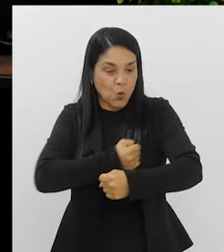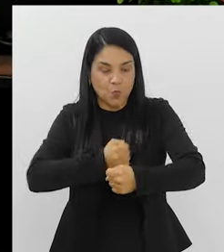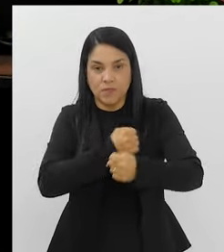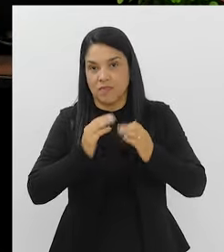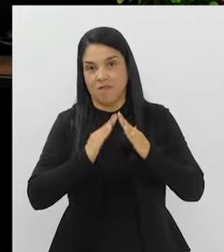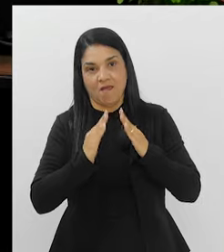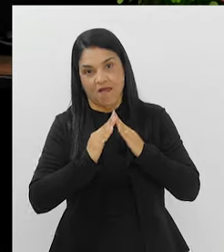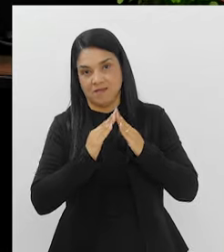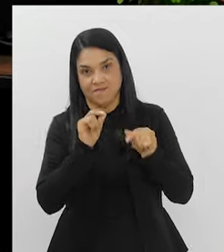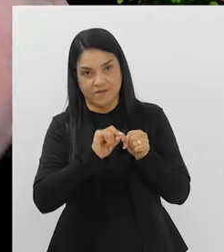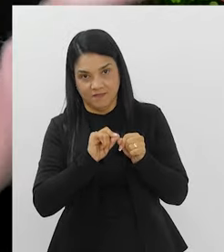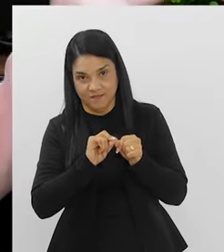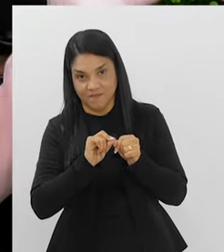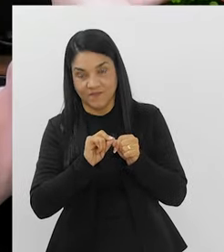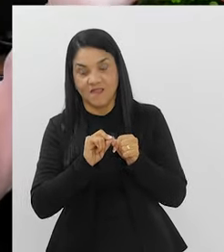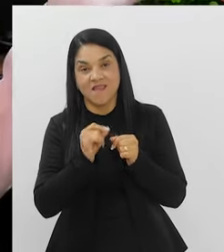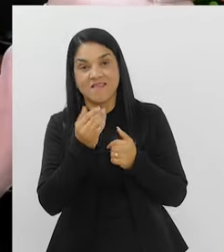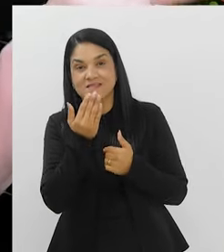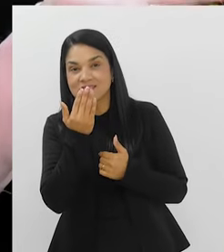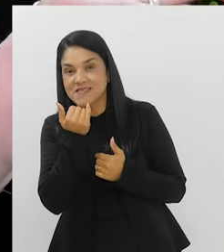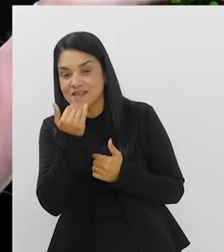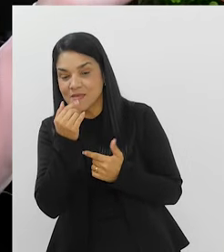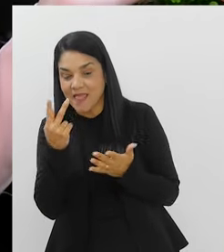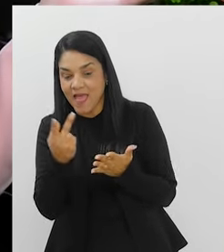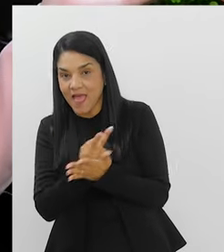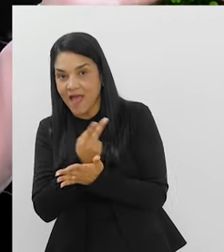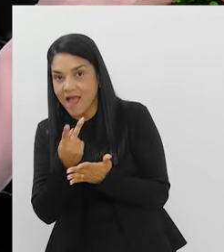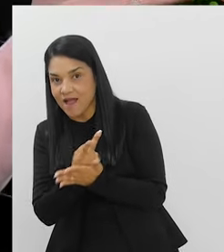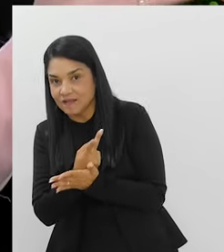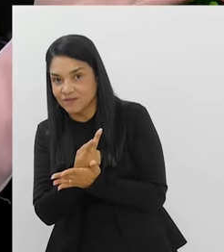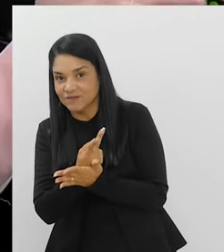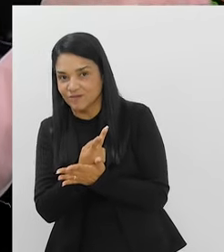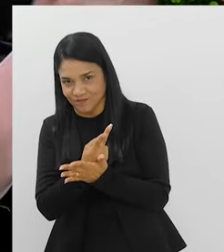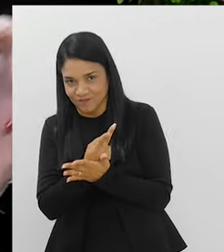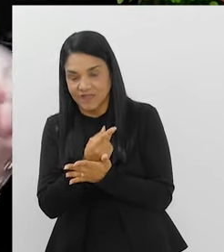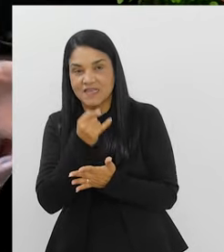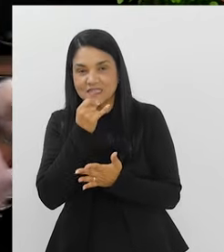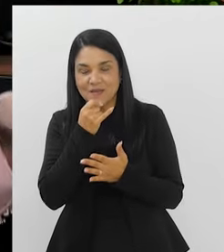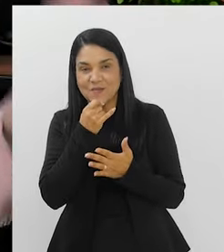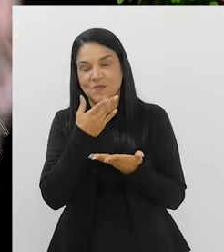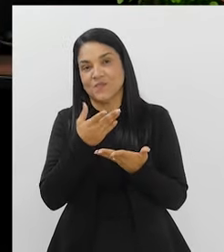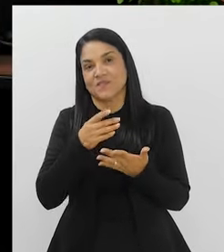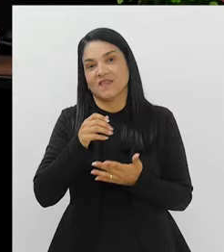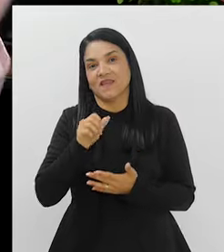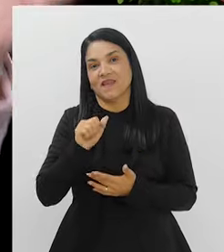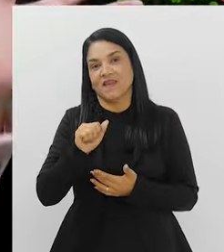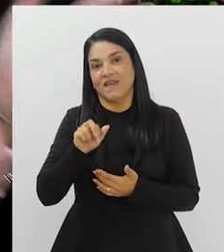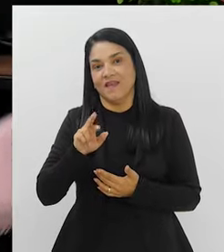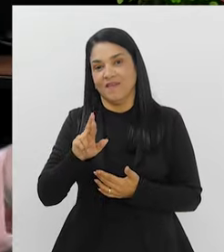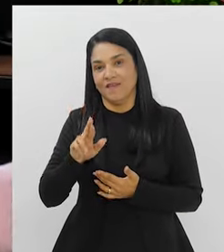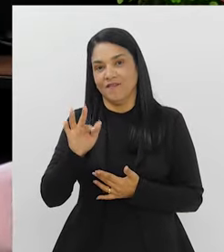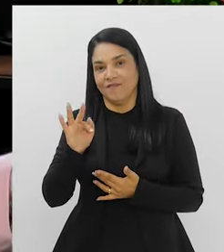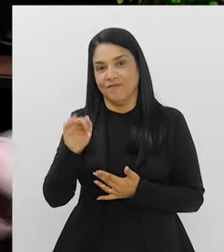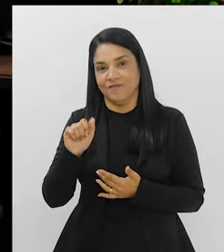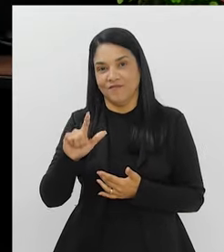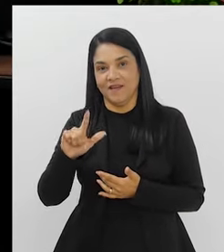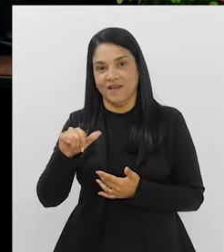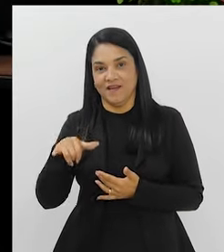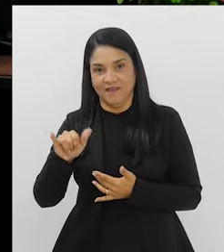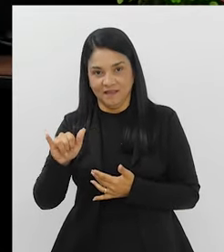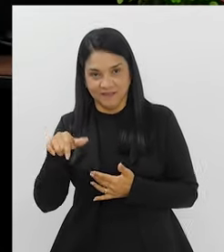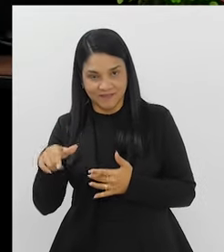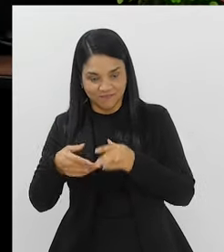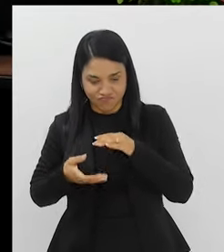comida em casa e começa a se alimentar de maneira... Qualquer coisa que se possa colocar numa airfryer da vida, né?